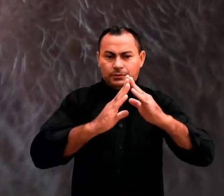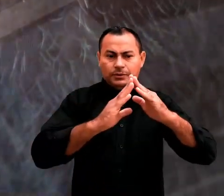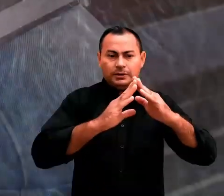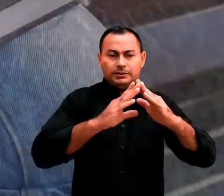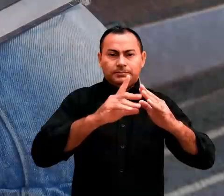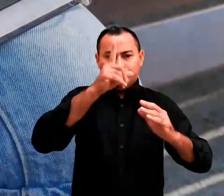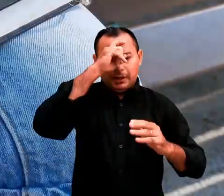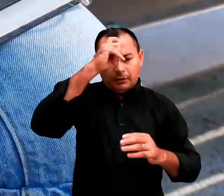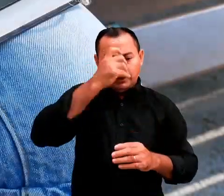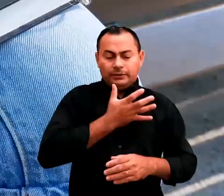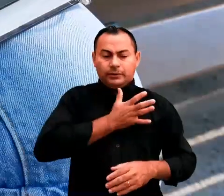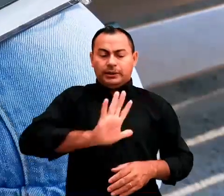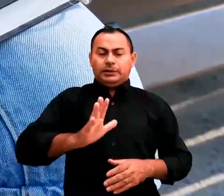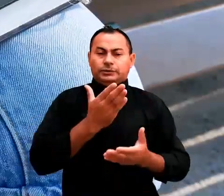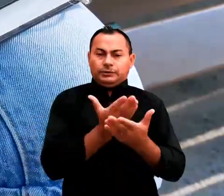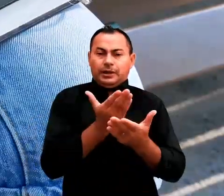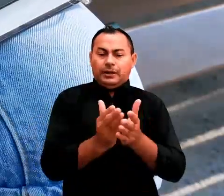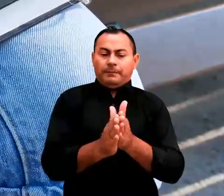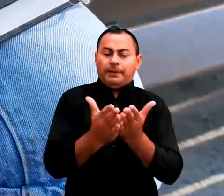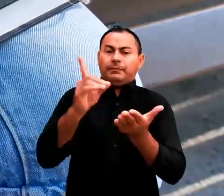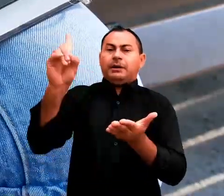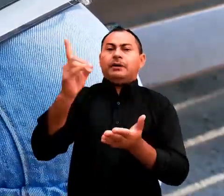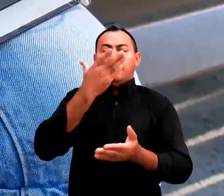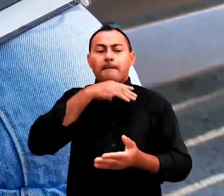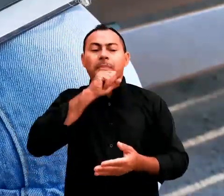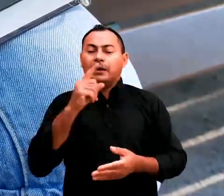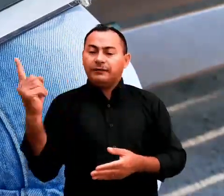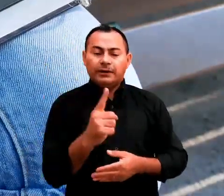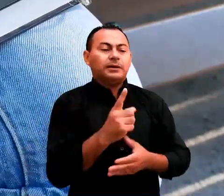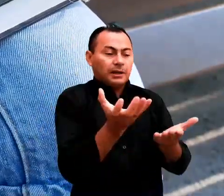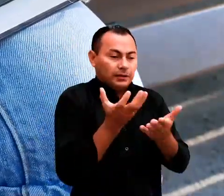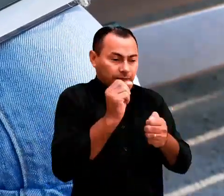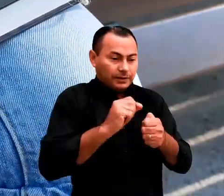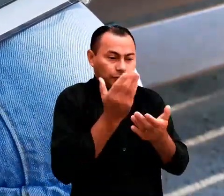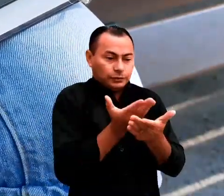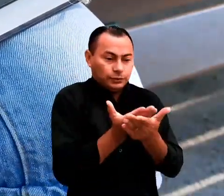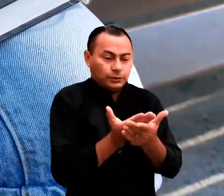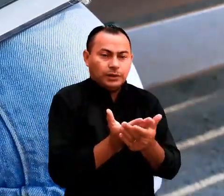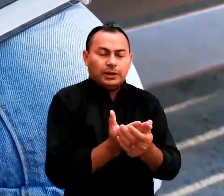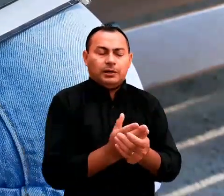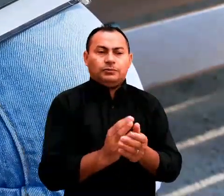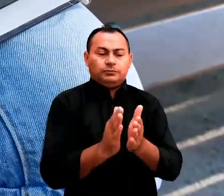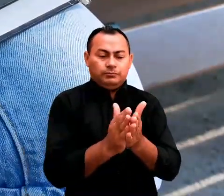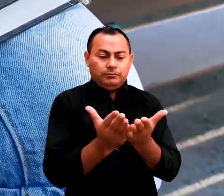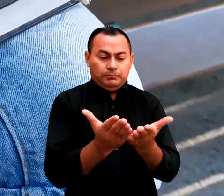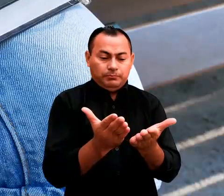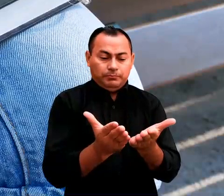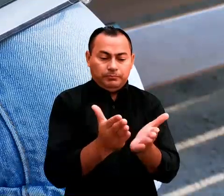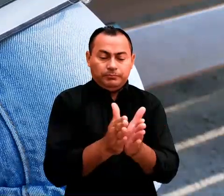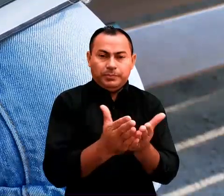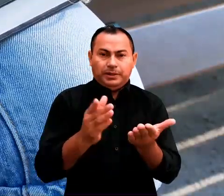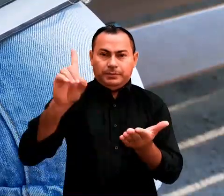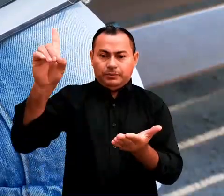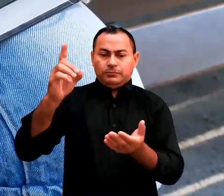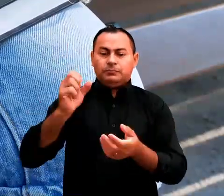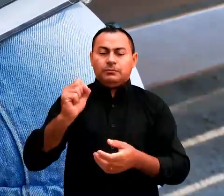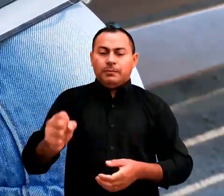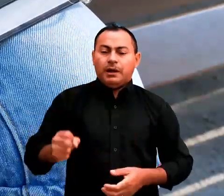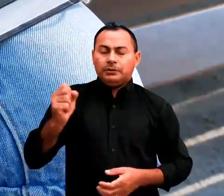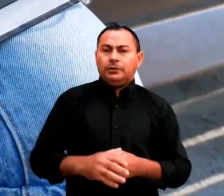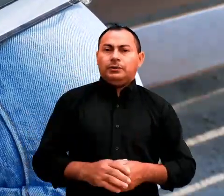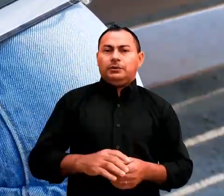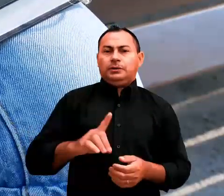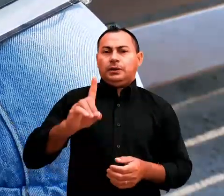estudar a Bíblia. Um dia, seu pai disse outra vez que queria fazer um estudo bíblico com o pastor Dick Woodward. E